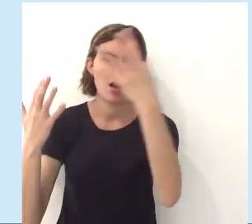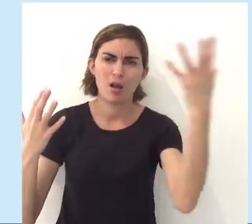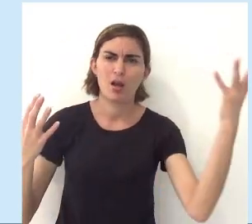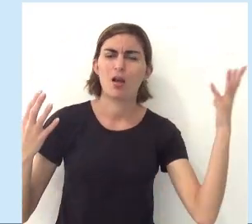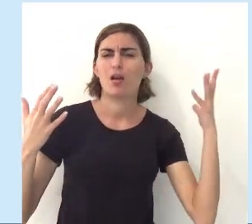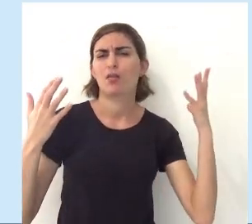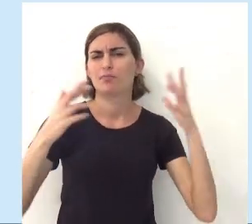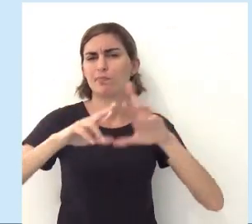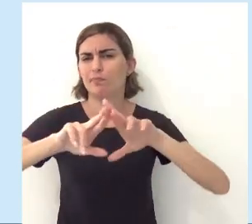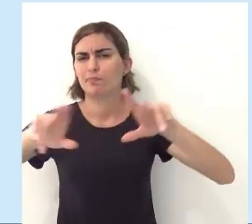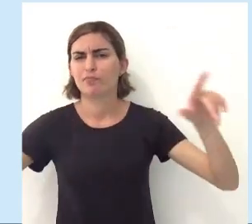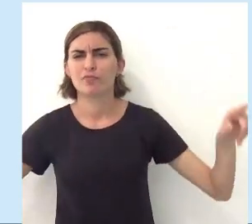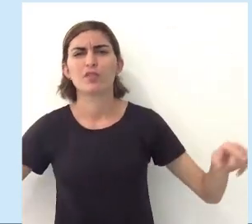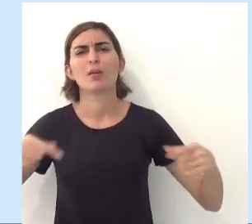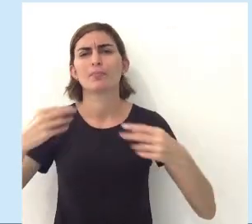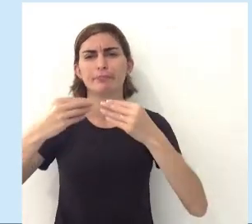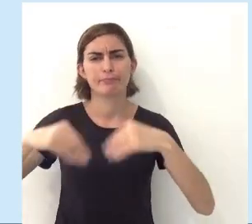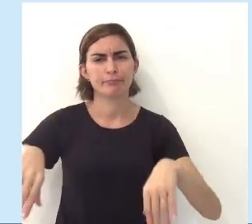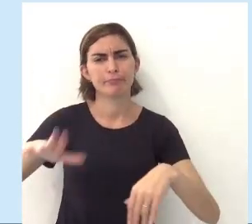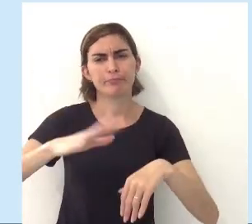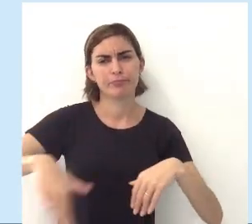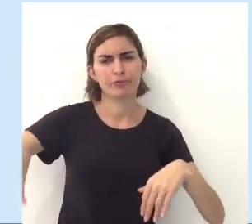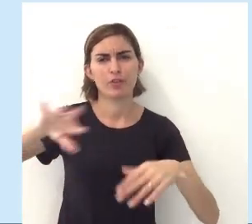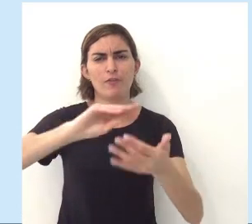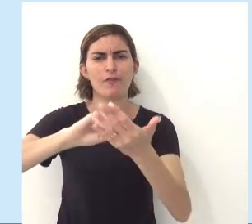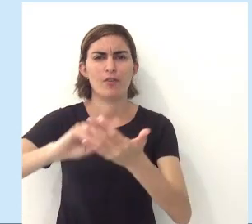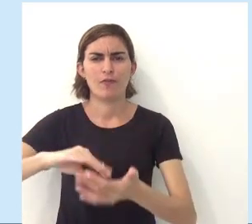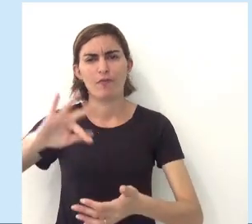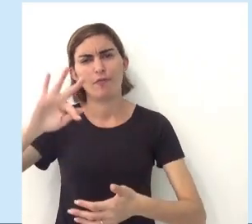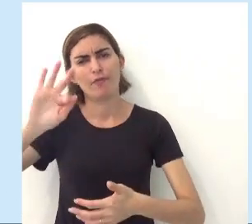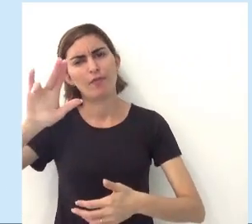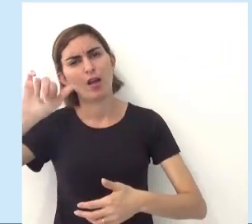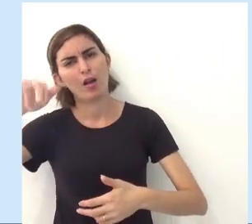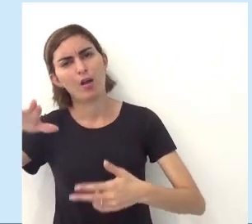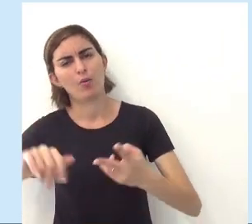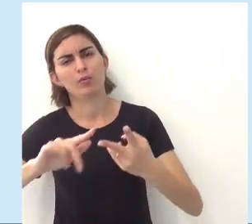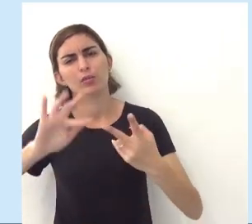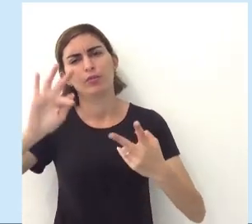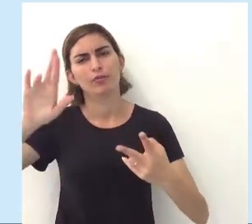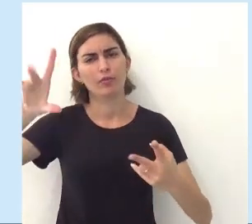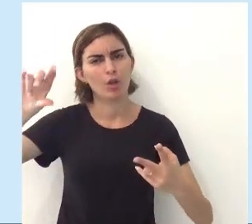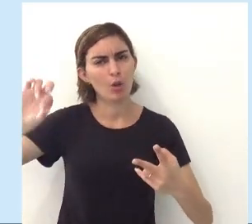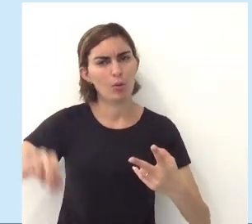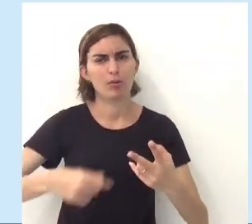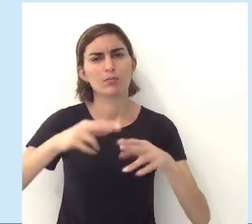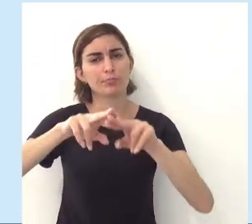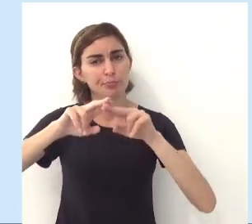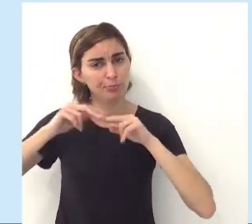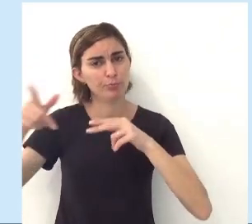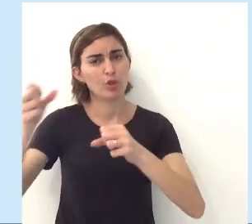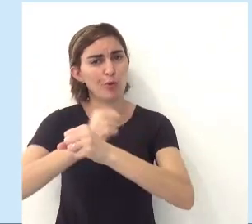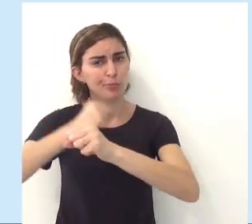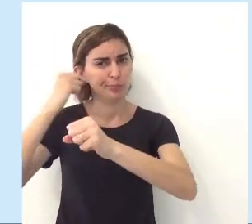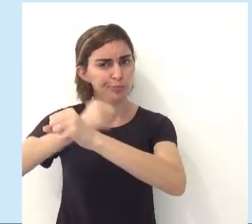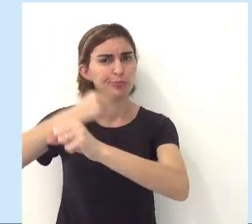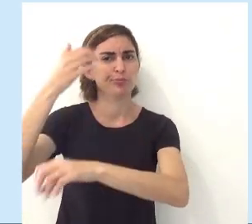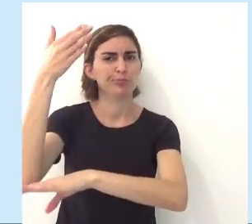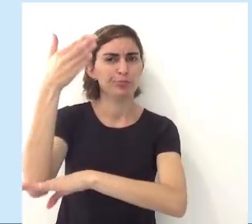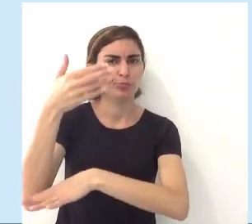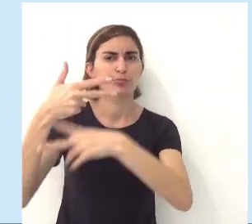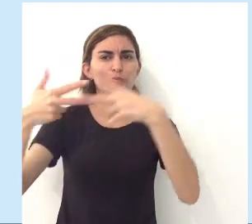plantas, tá, vai afetar aí a questão da fauna e da flora, tá, por conta da